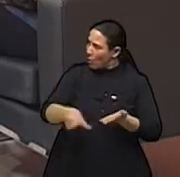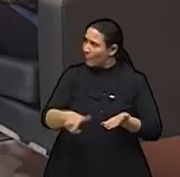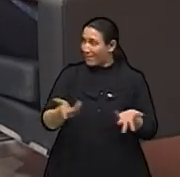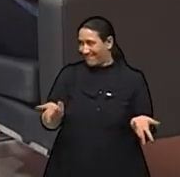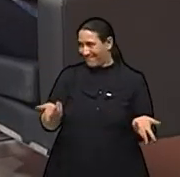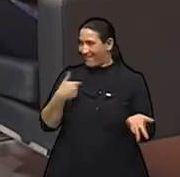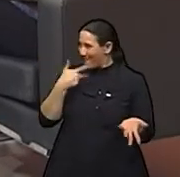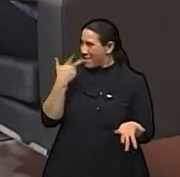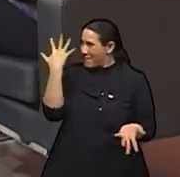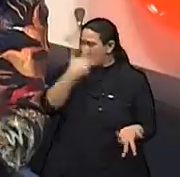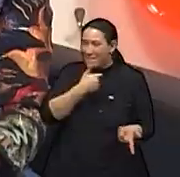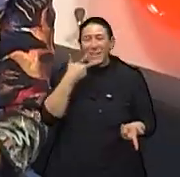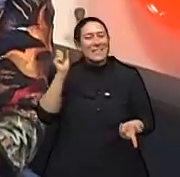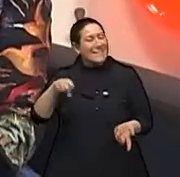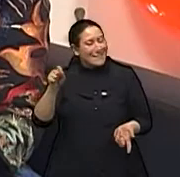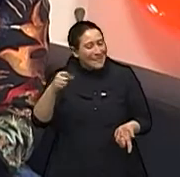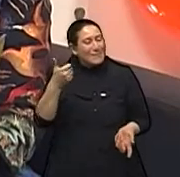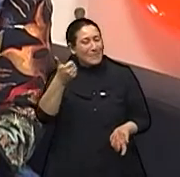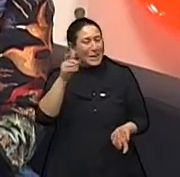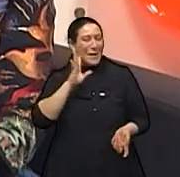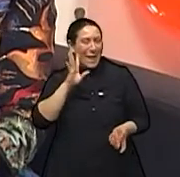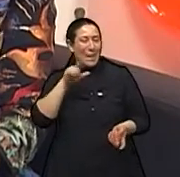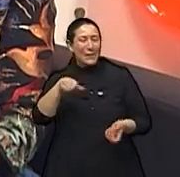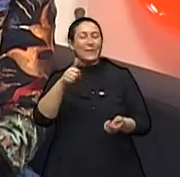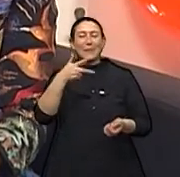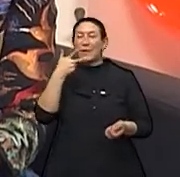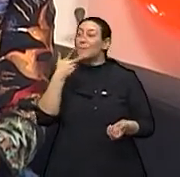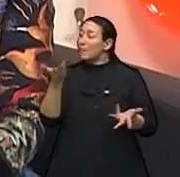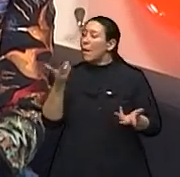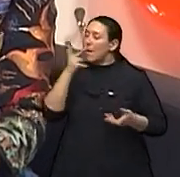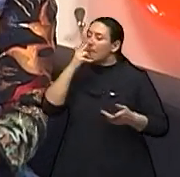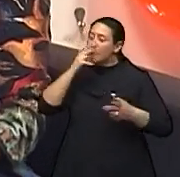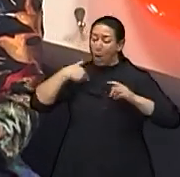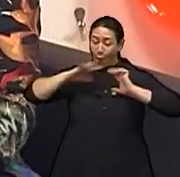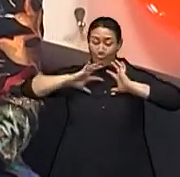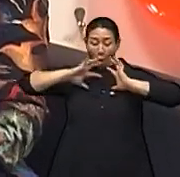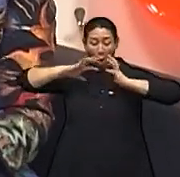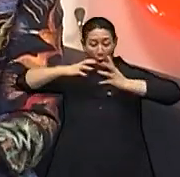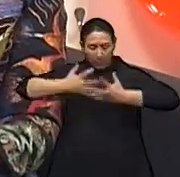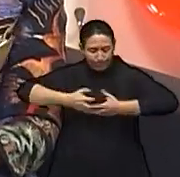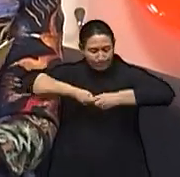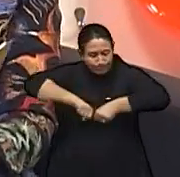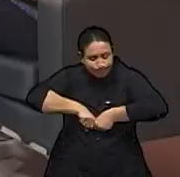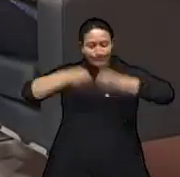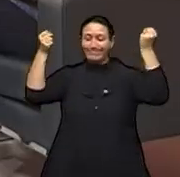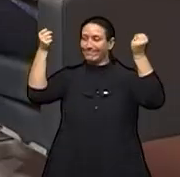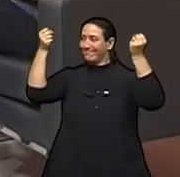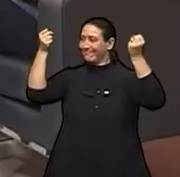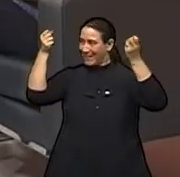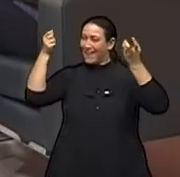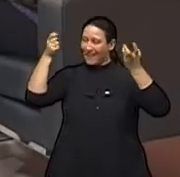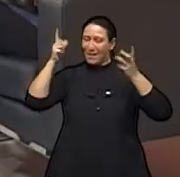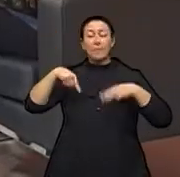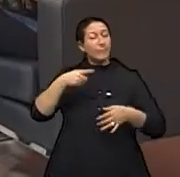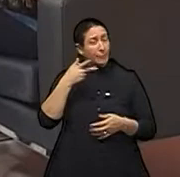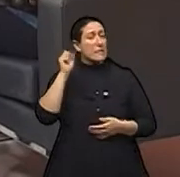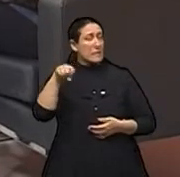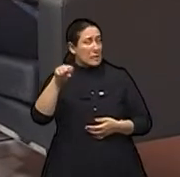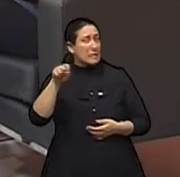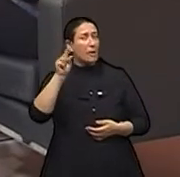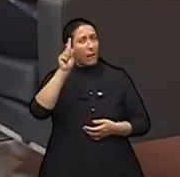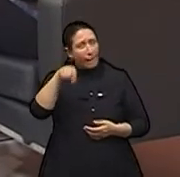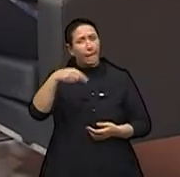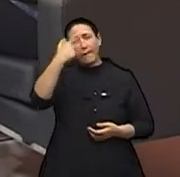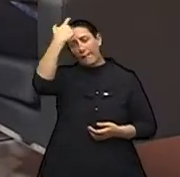Falei bonito. Então, é isso aí. Porque me passou uma desconstrução daquele padrão, da visão persona